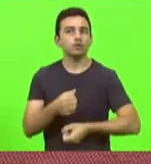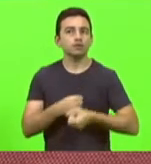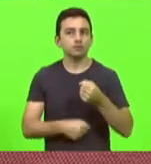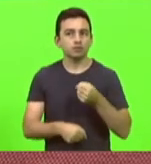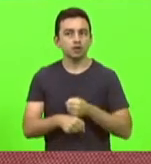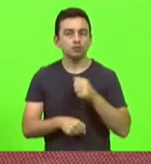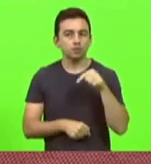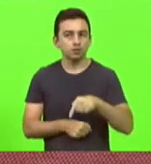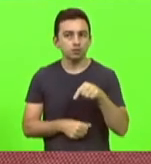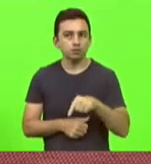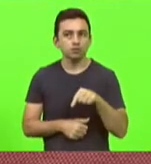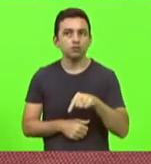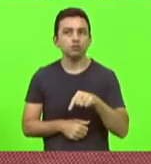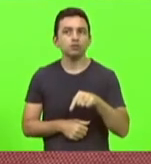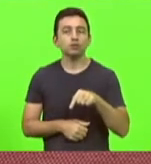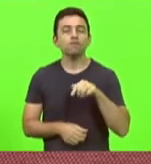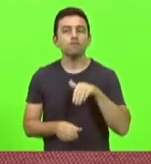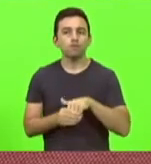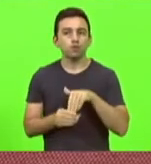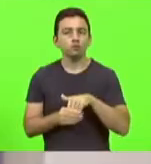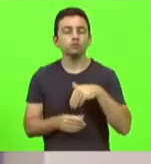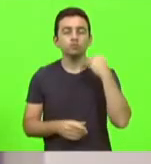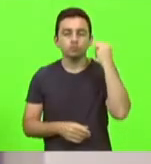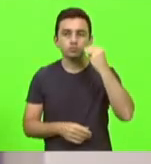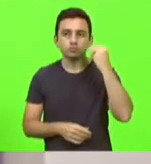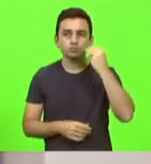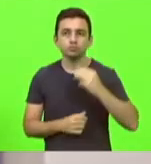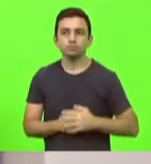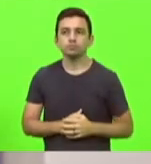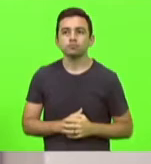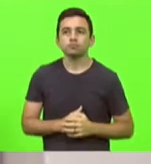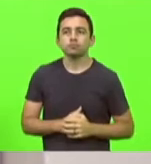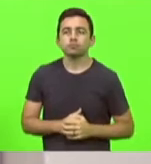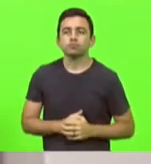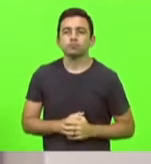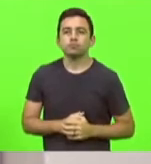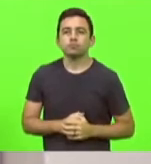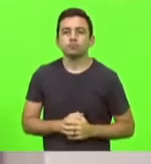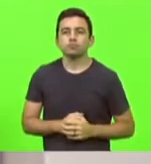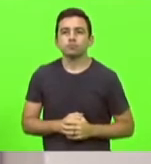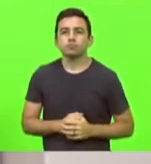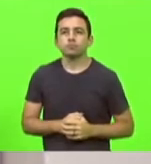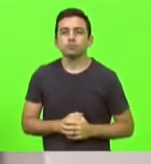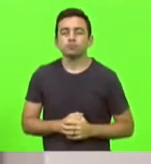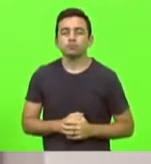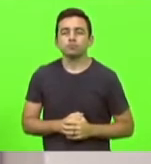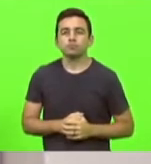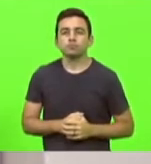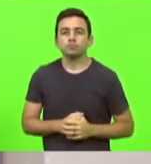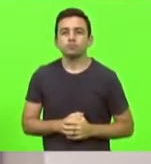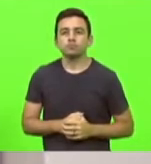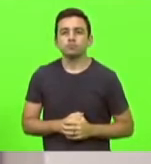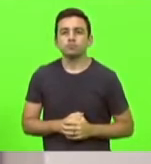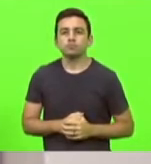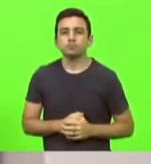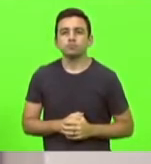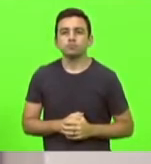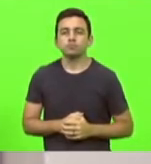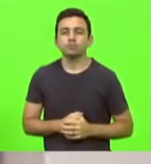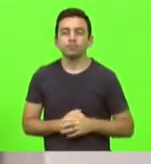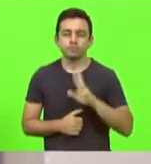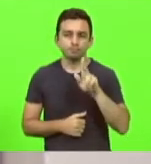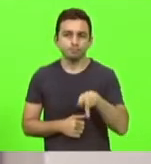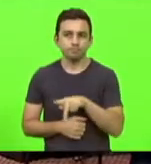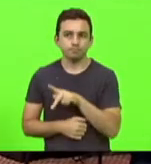tribuna, eu voto Márcio Machado. Obrigado, deputado. Como vota o deputado Padre Pedro